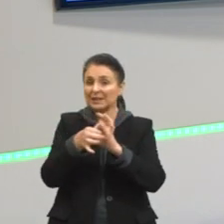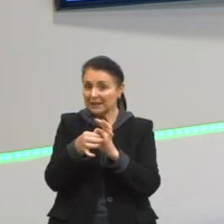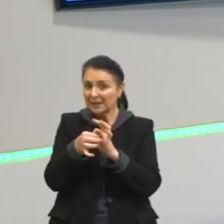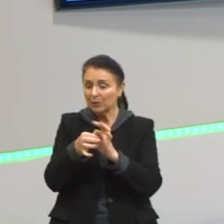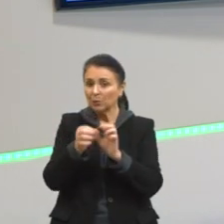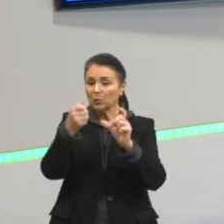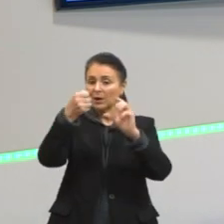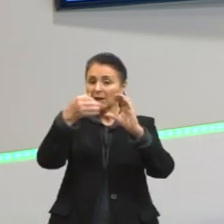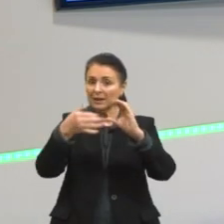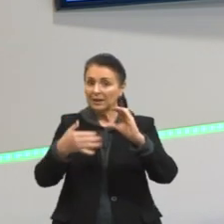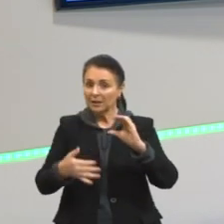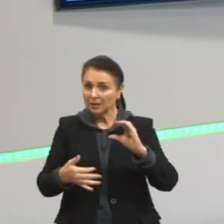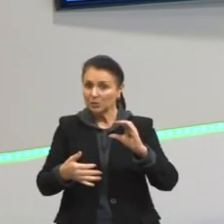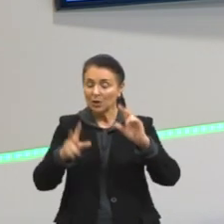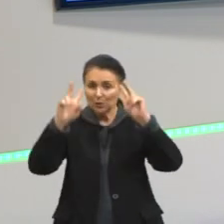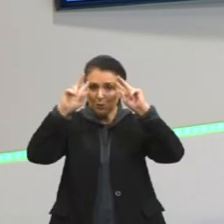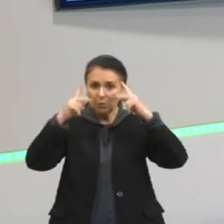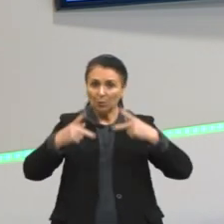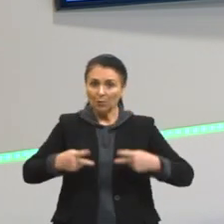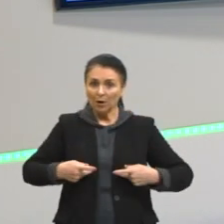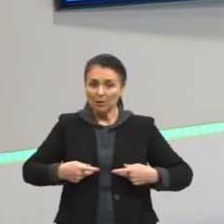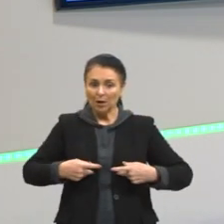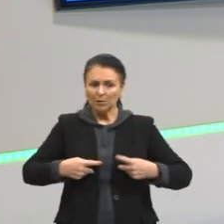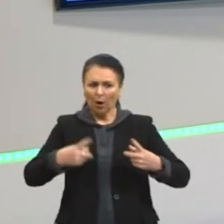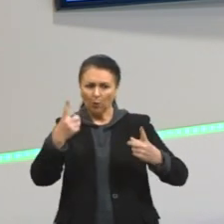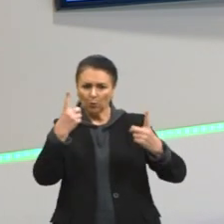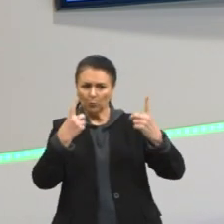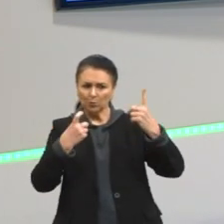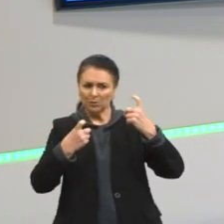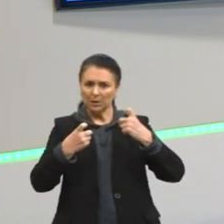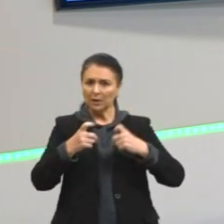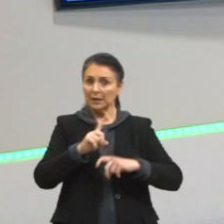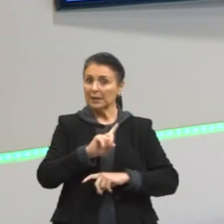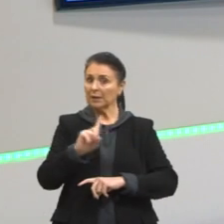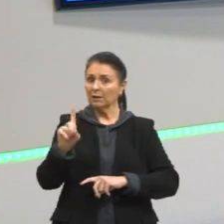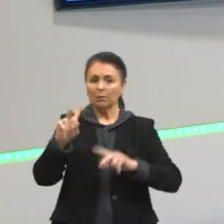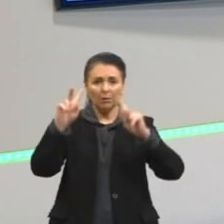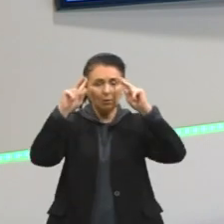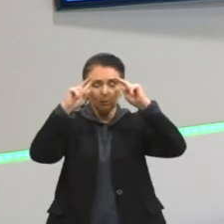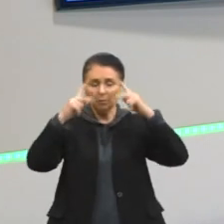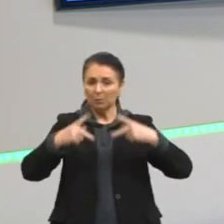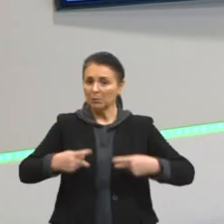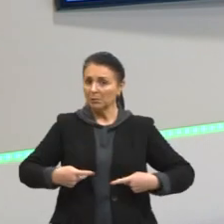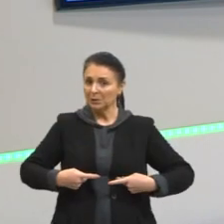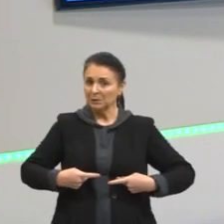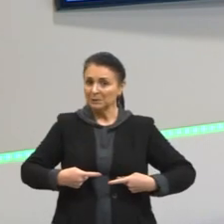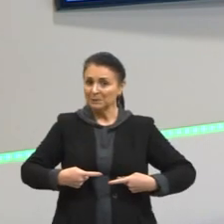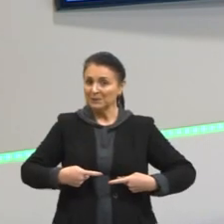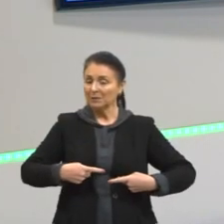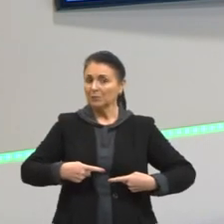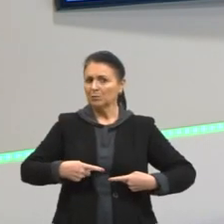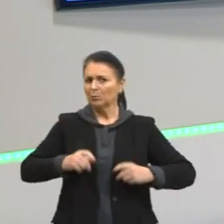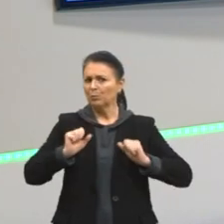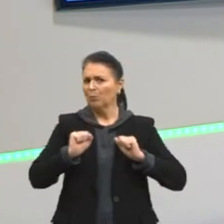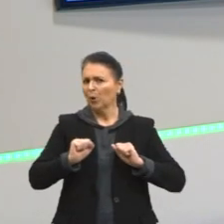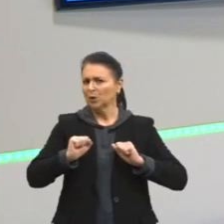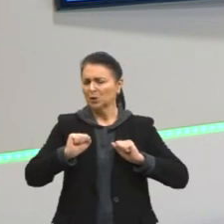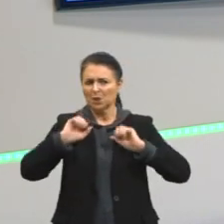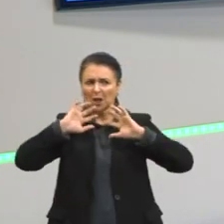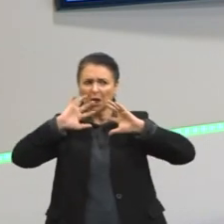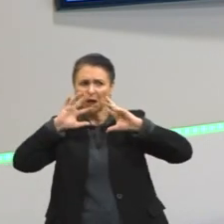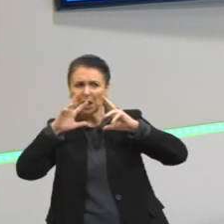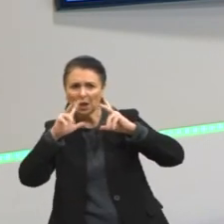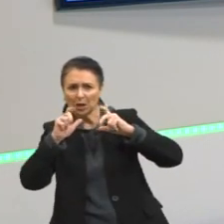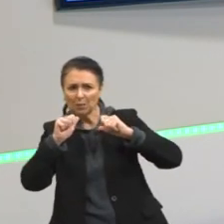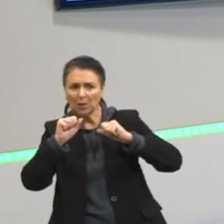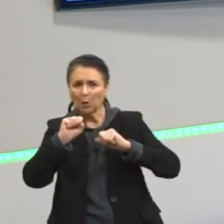características humanas a um ser que não é humano, seja ele um animal, ou a um